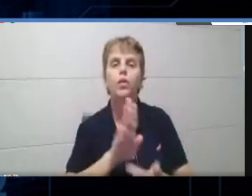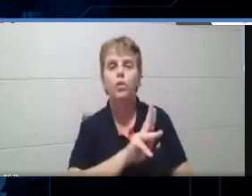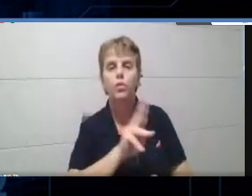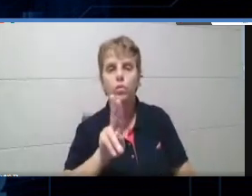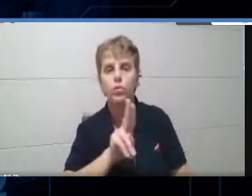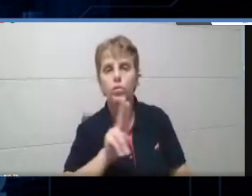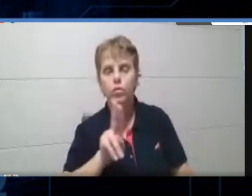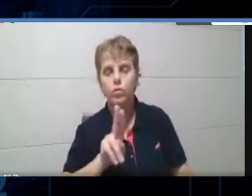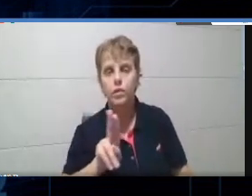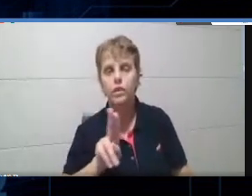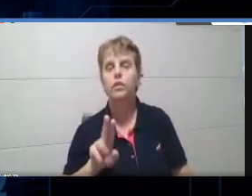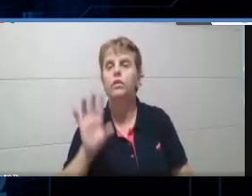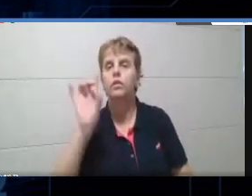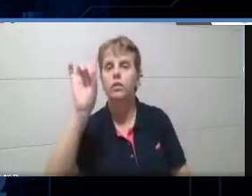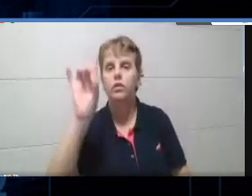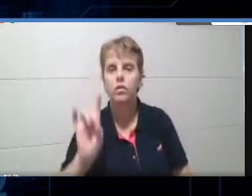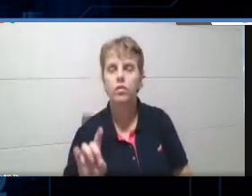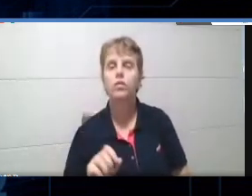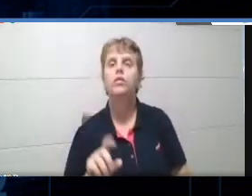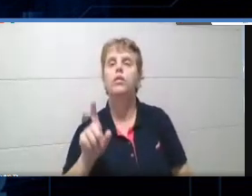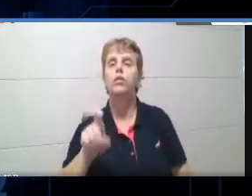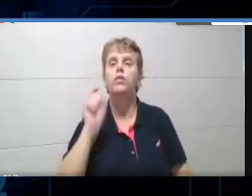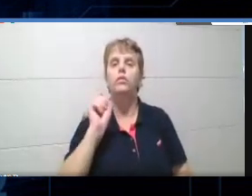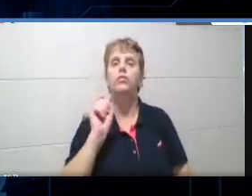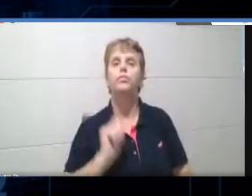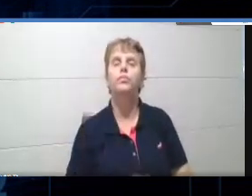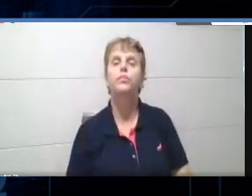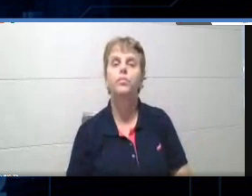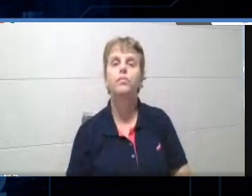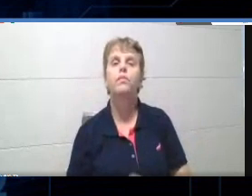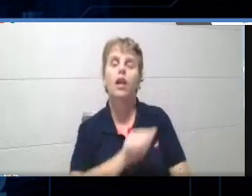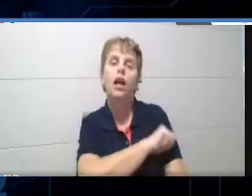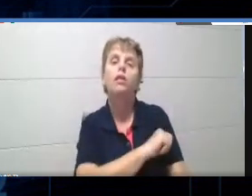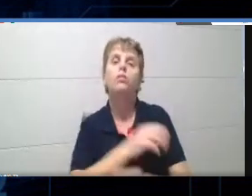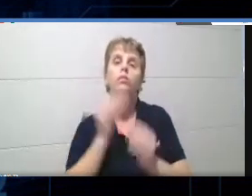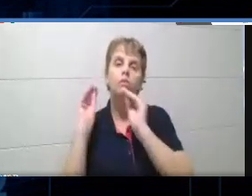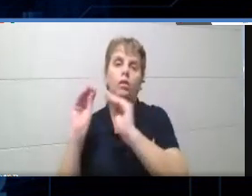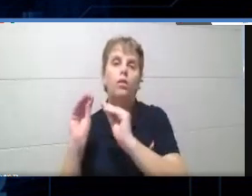essa opção desmarcada, para que o aluno coloque o seu nome, tá?